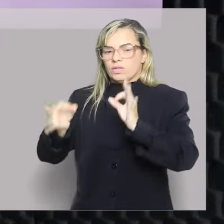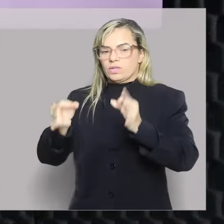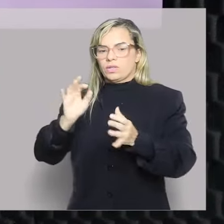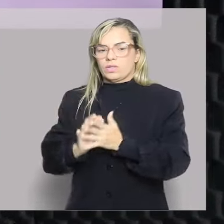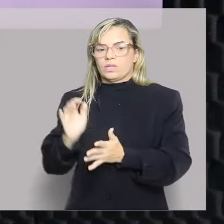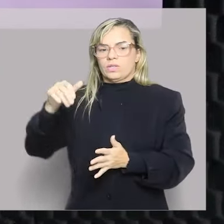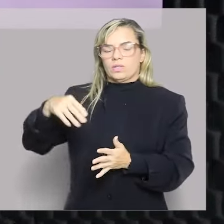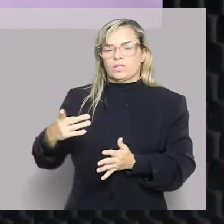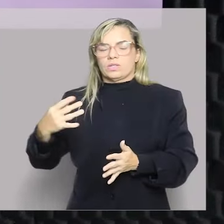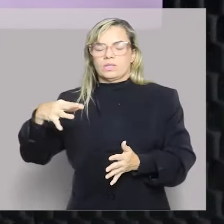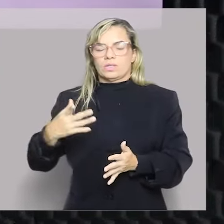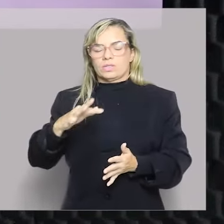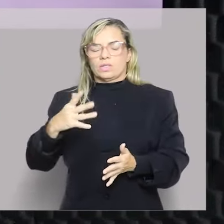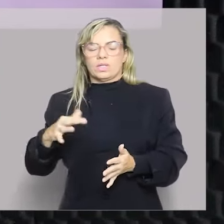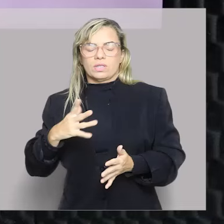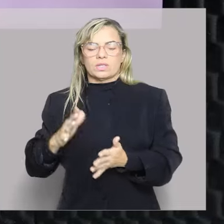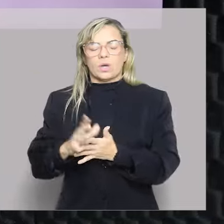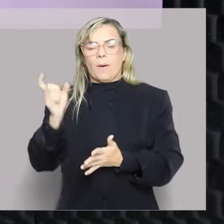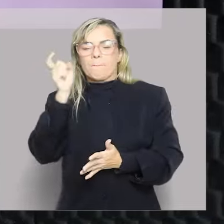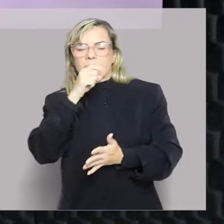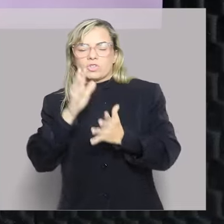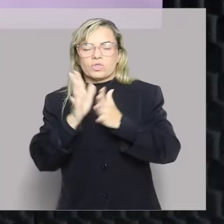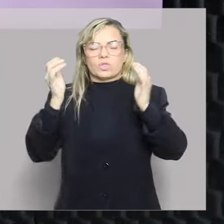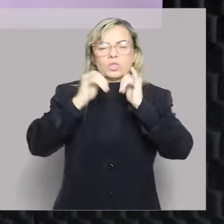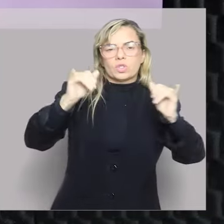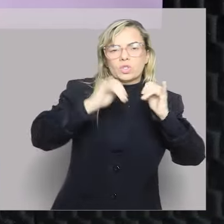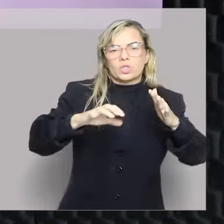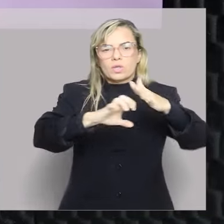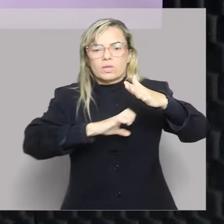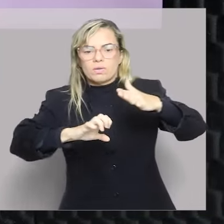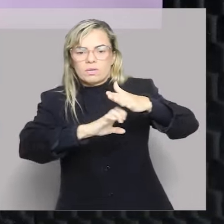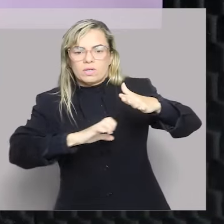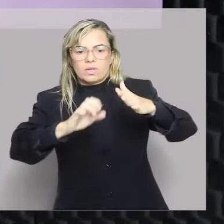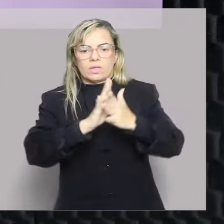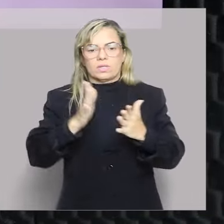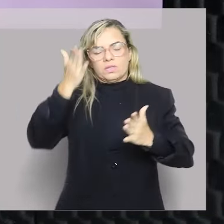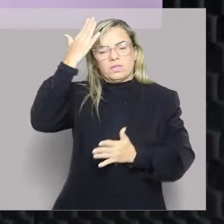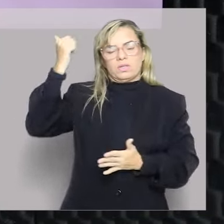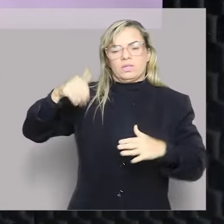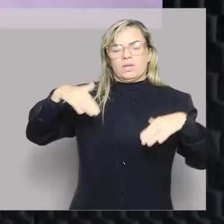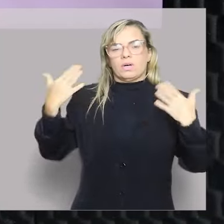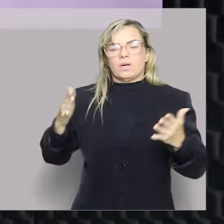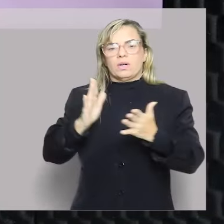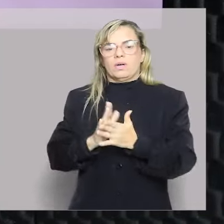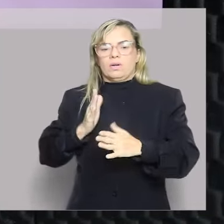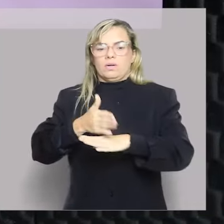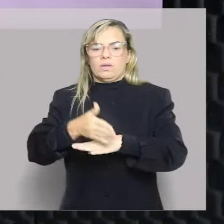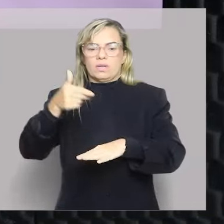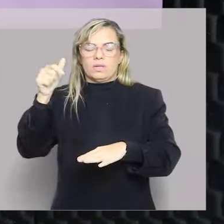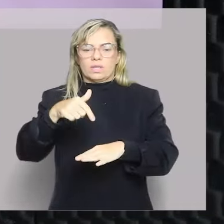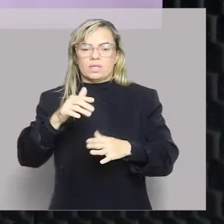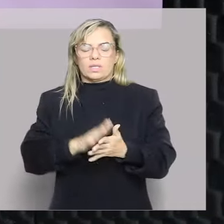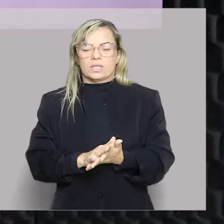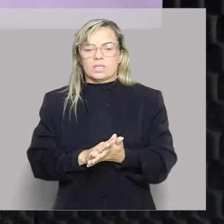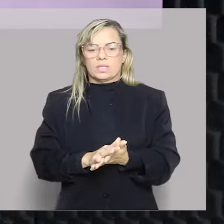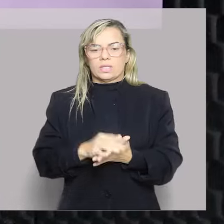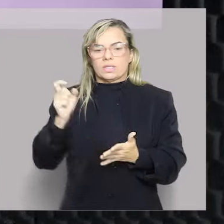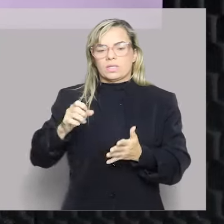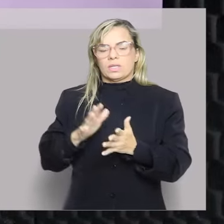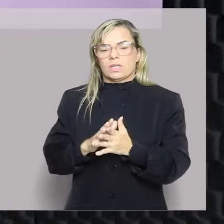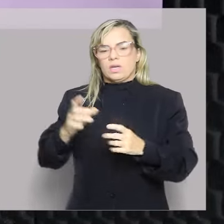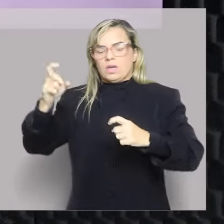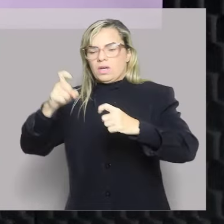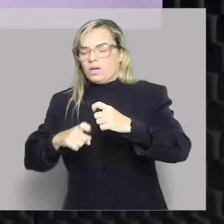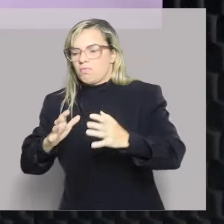invito uma fake news sobre a empresa. Ah, empresa tal, rapaz, vocês nem sabem. Lá só entra quem é pedófilo. Os